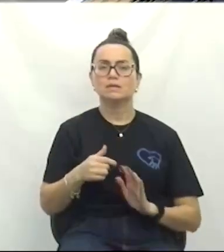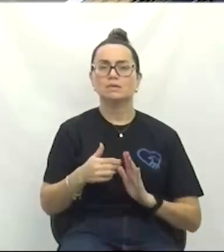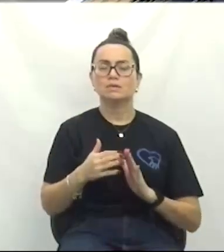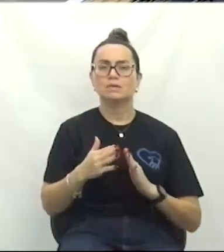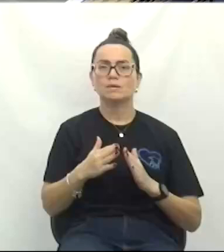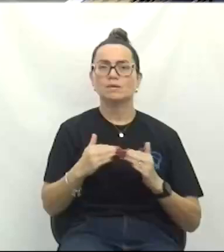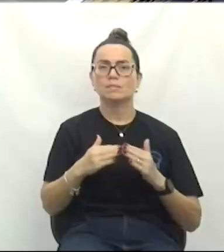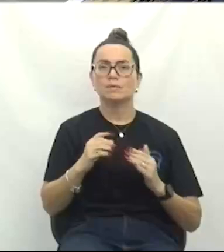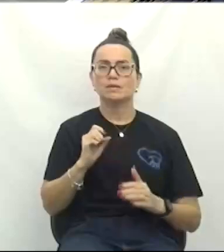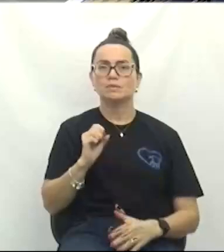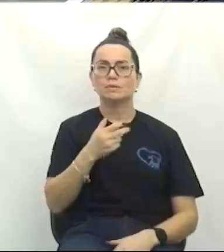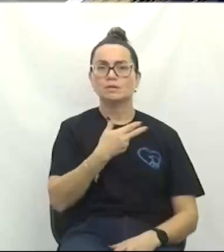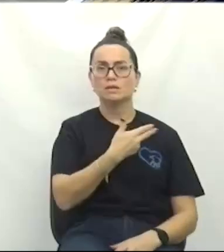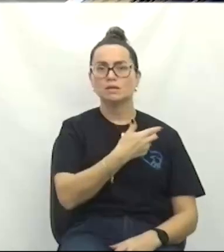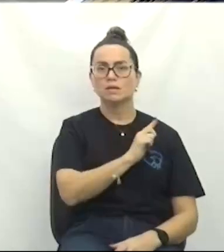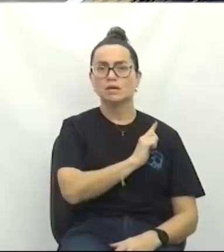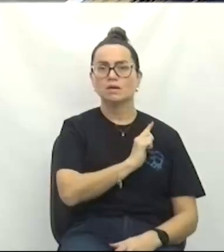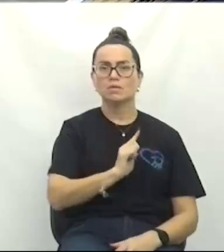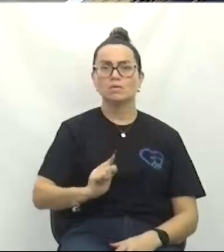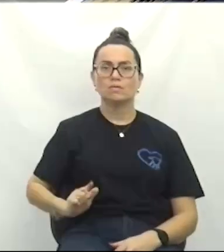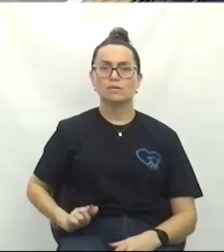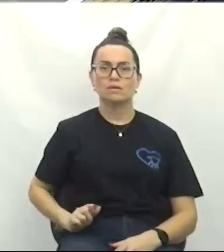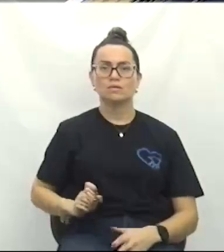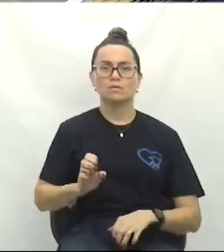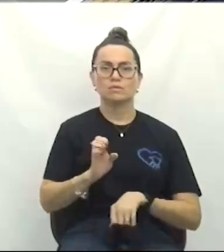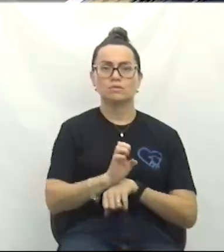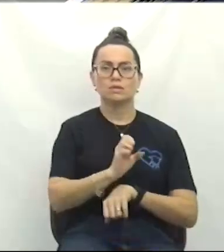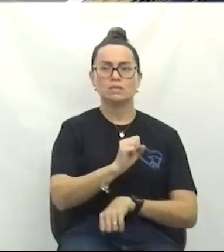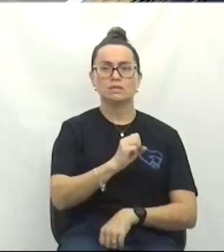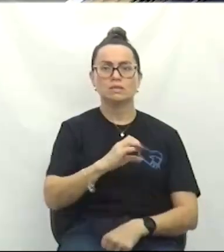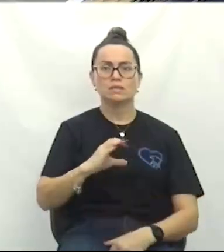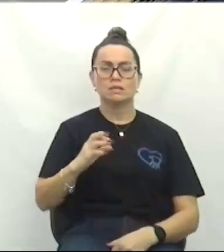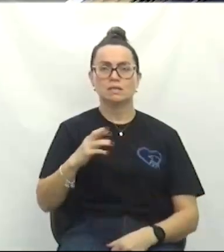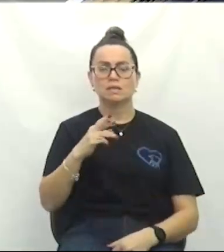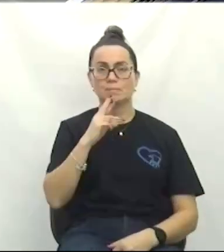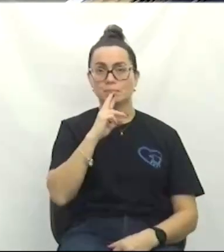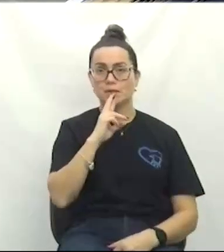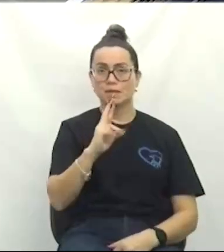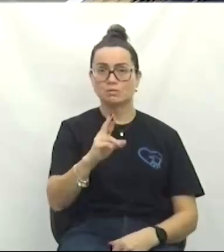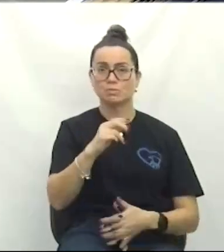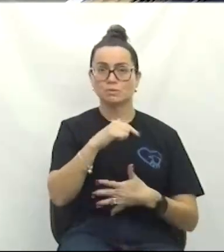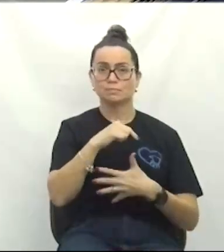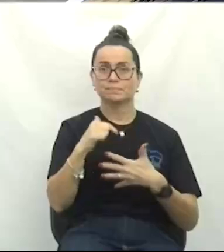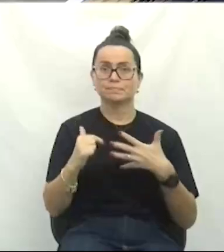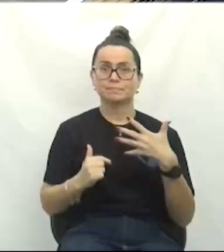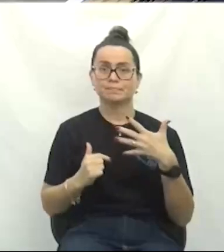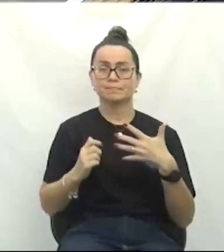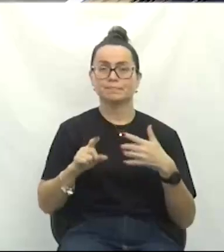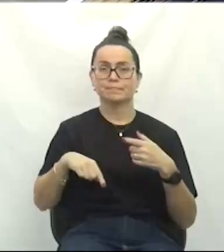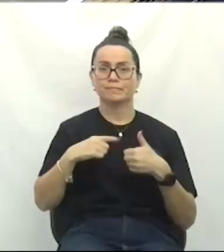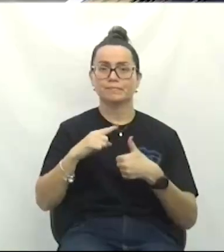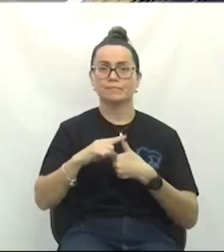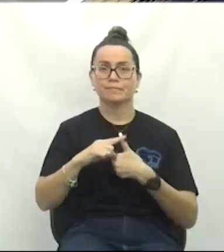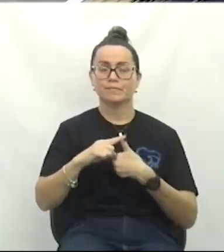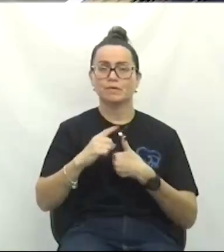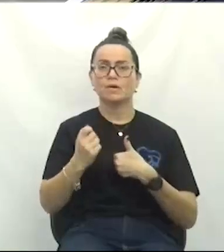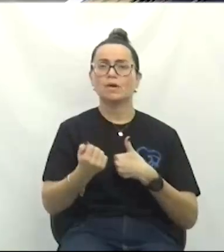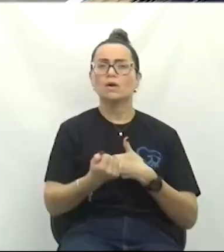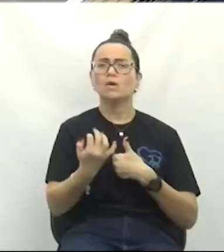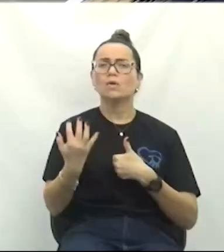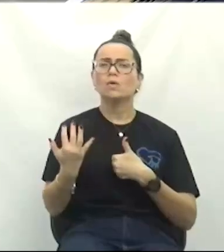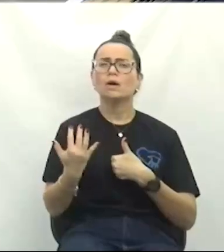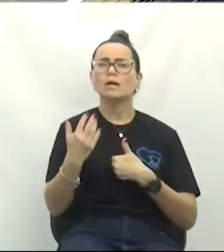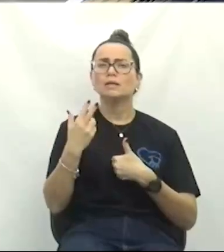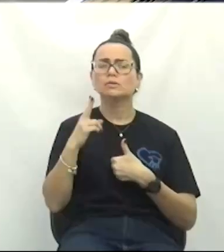expediente ao governador do estado de Santa Catarina, para que responda as seguintes questões. 1. Quais os valores